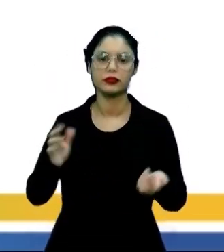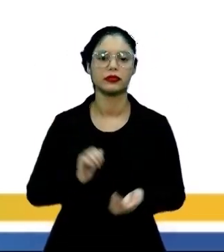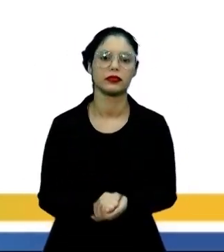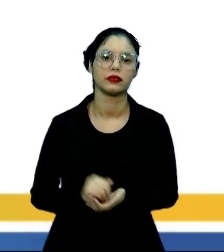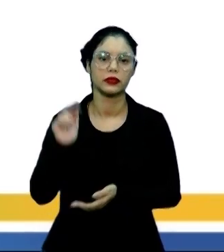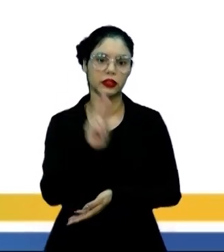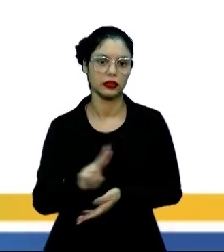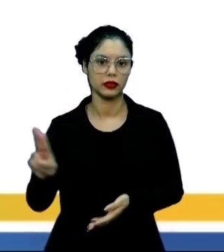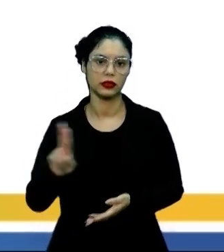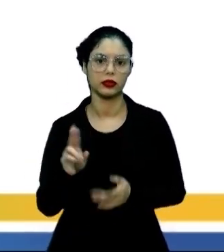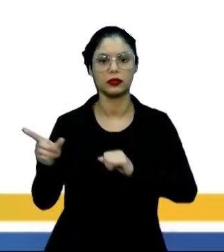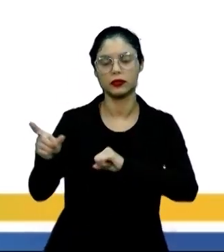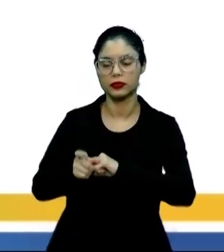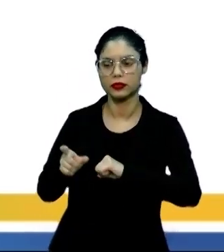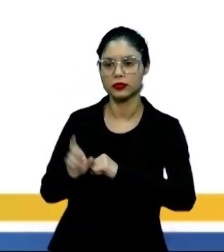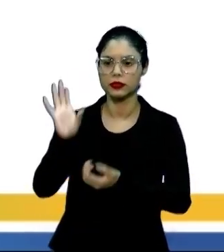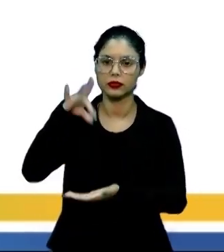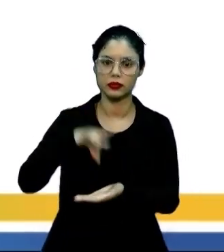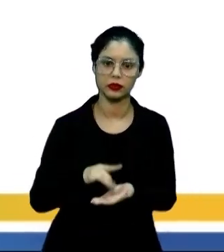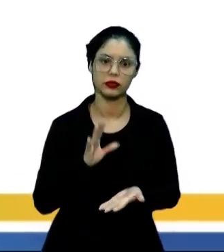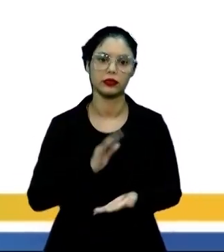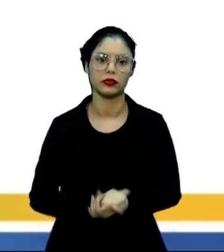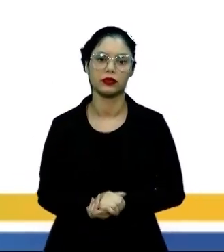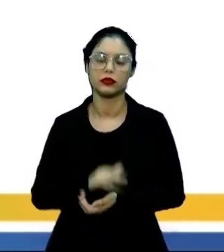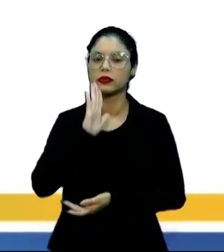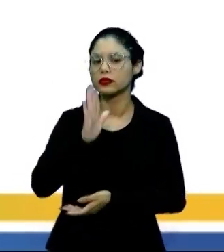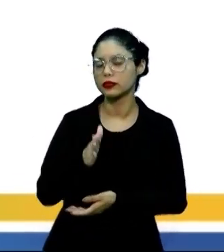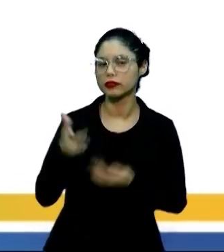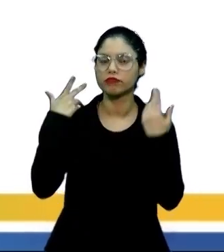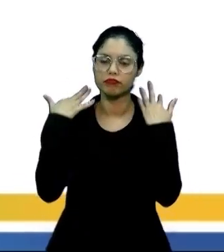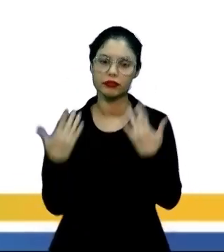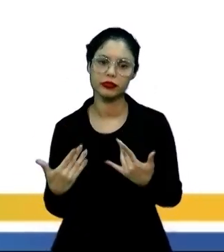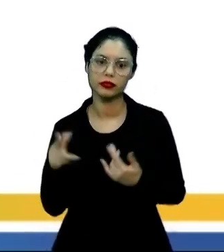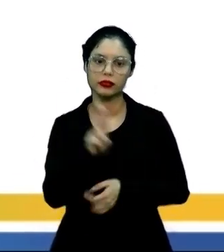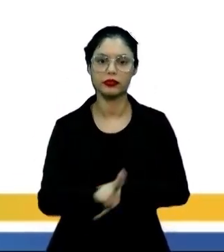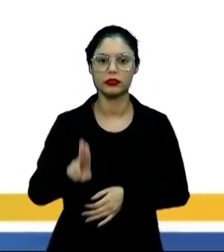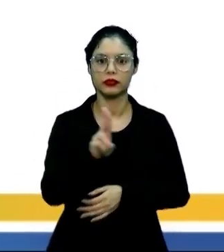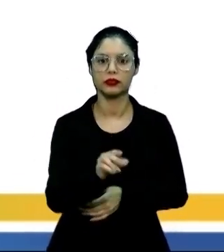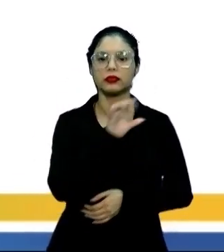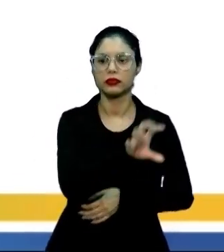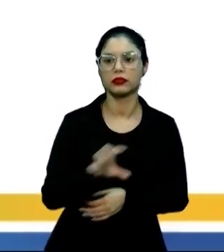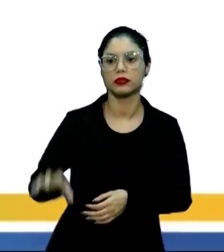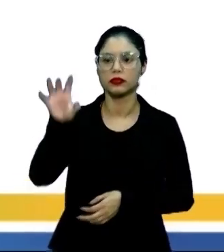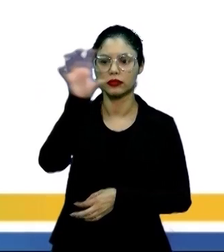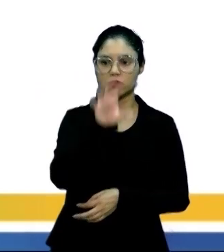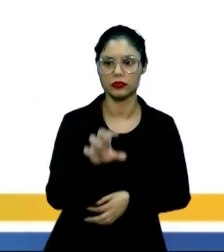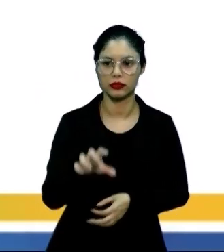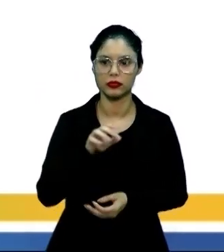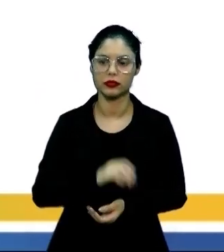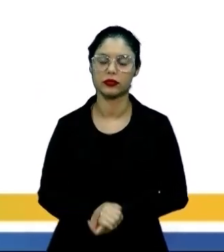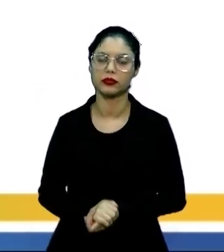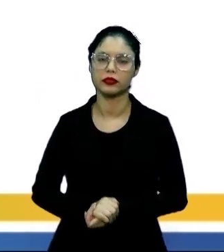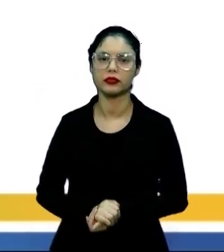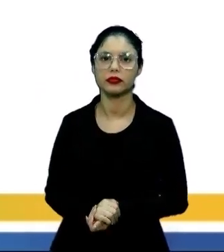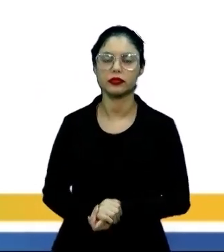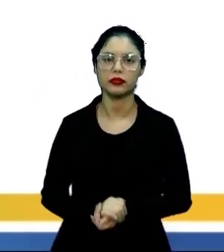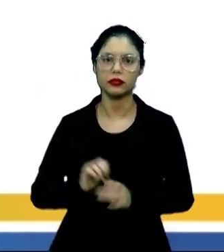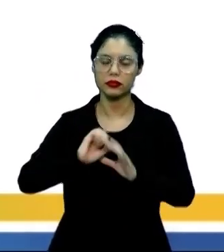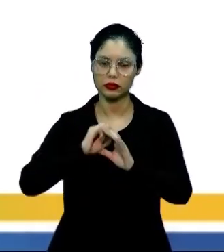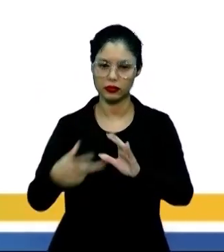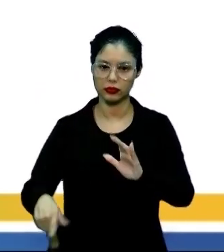o uso de adjetivos realistas e, já no naturalismo, a gente tem o uso dos regionalismos, que são